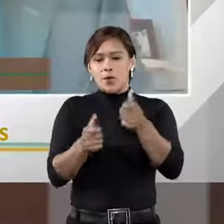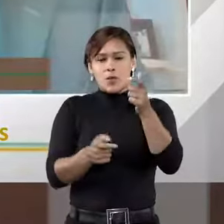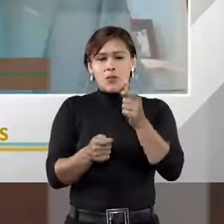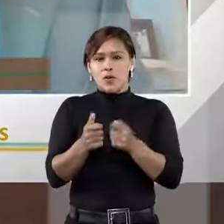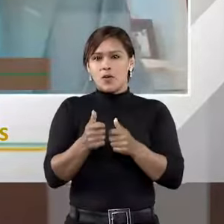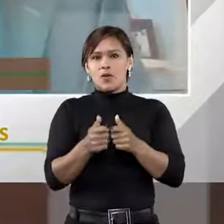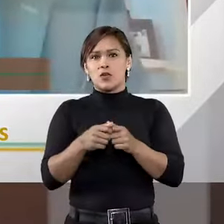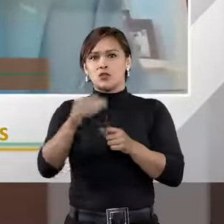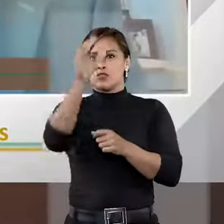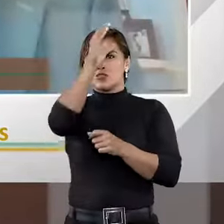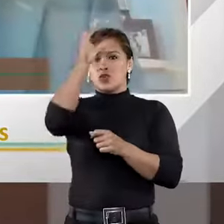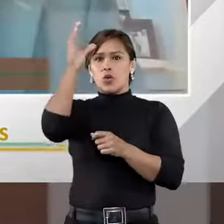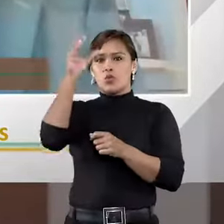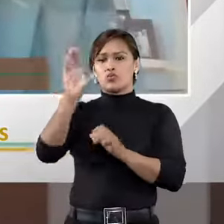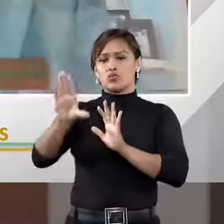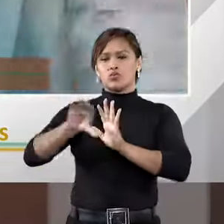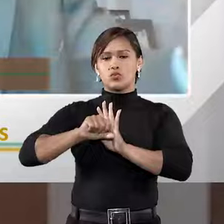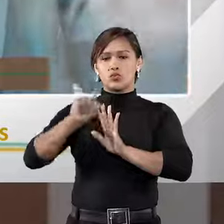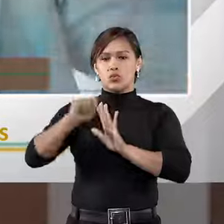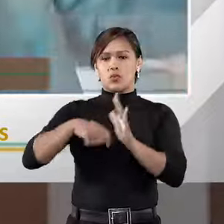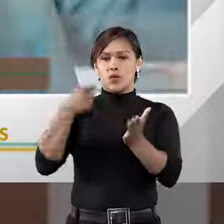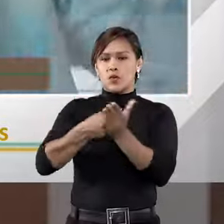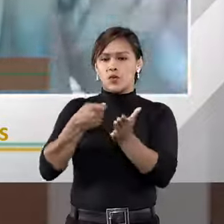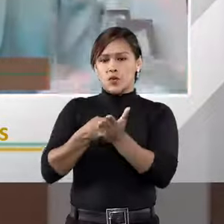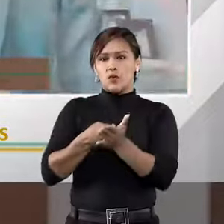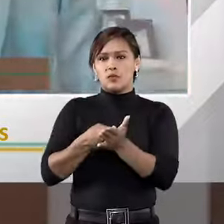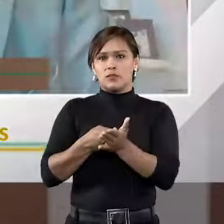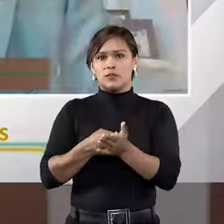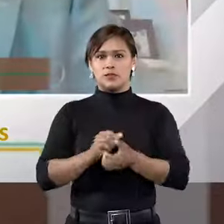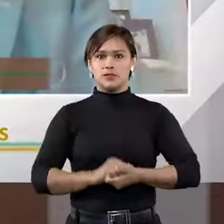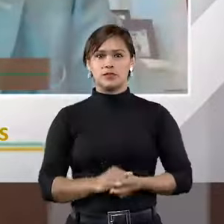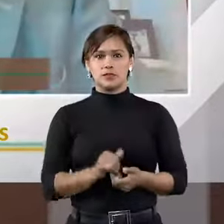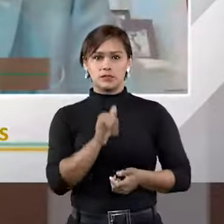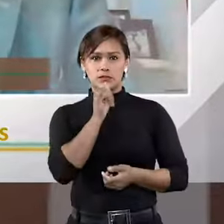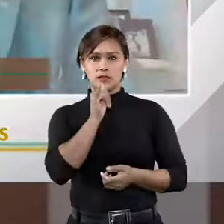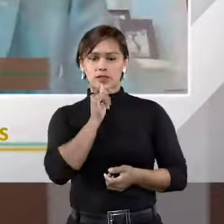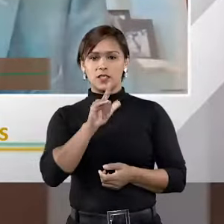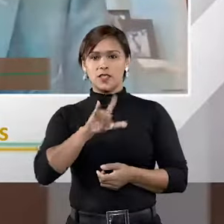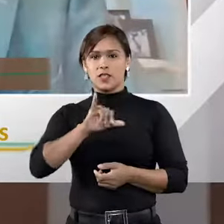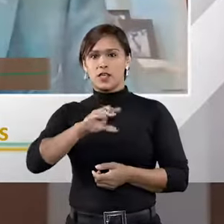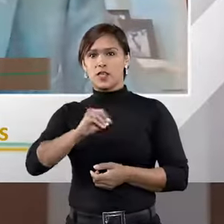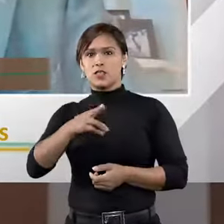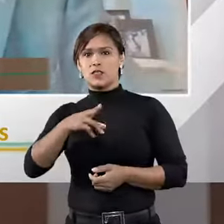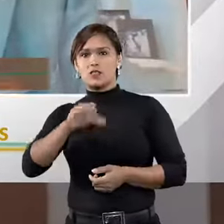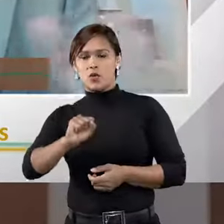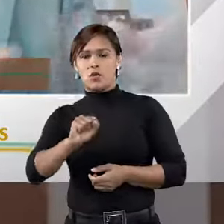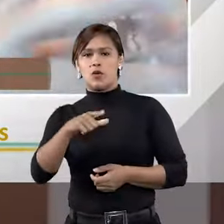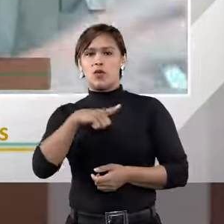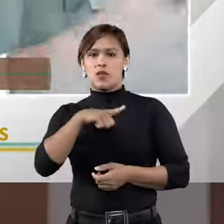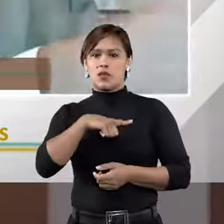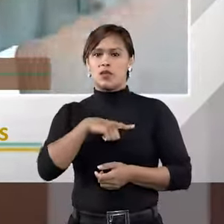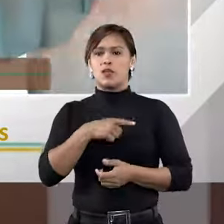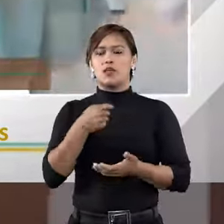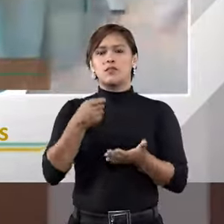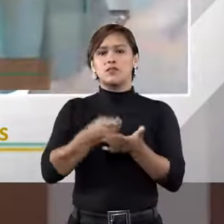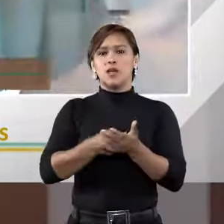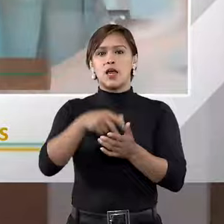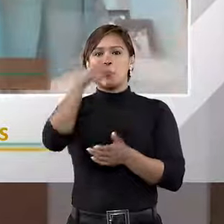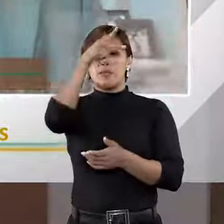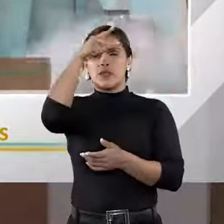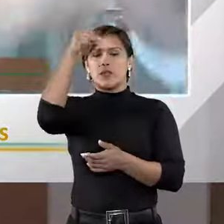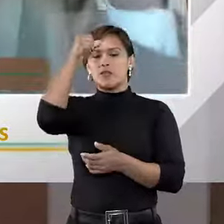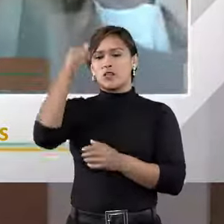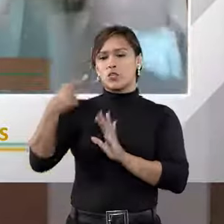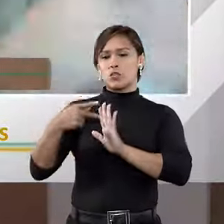consumidor, de relação de consumo. Então, por exemplo, em Lisboa, lá subsidiada, acho que pelo que seria a Prefeitura de